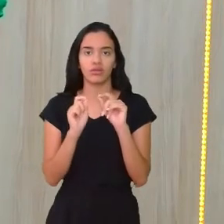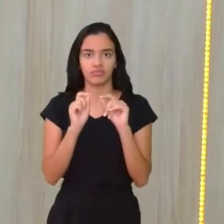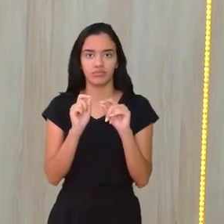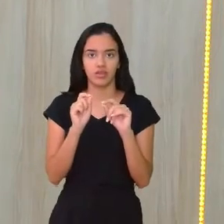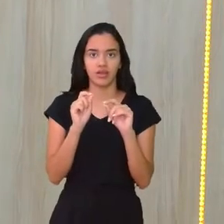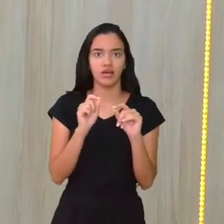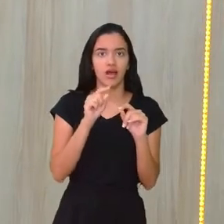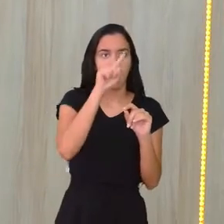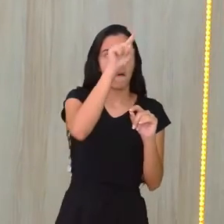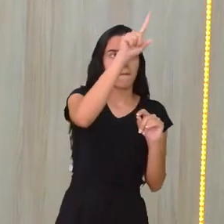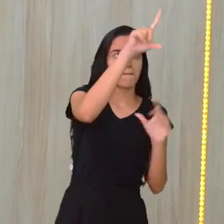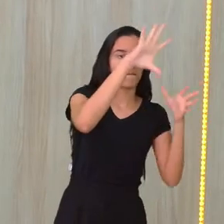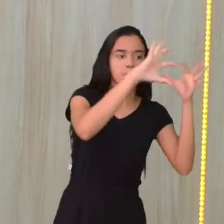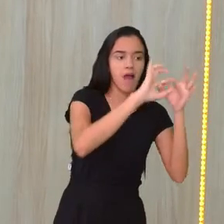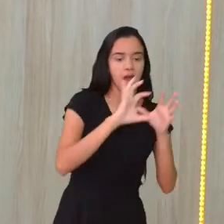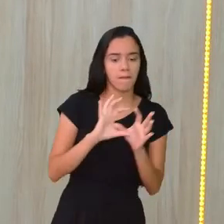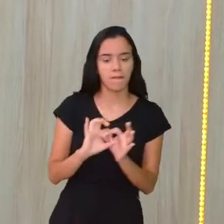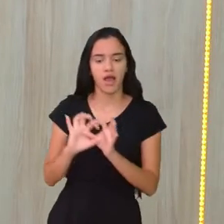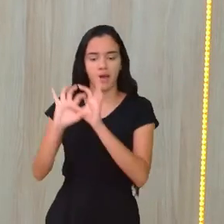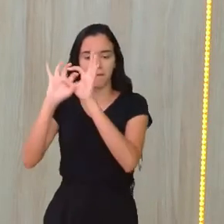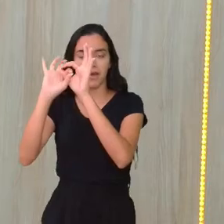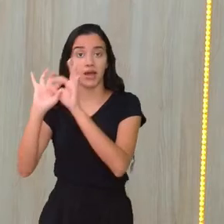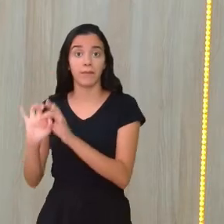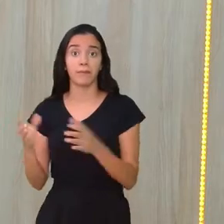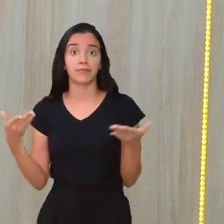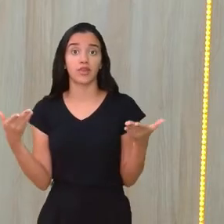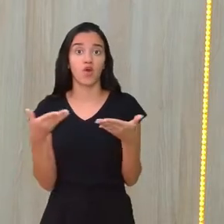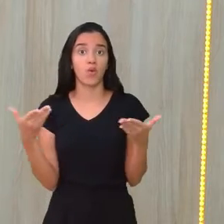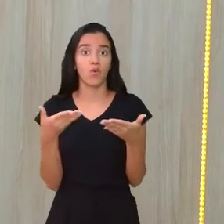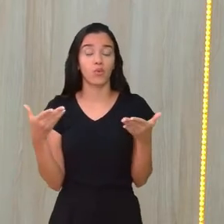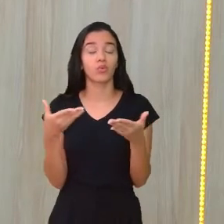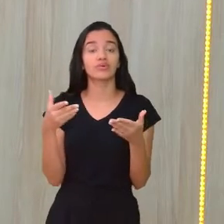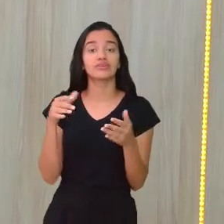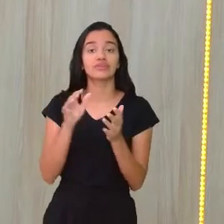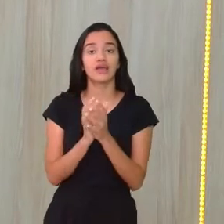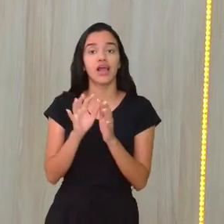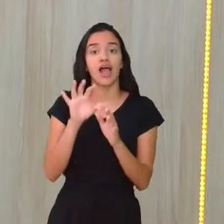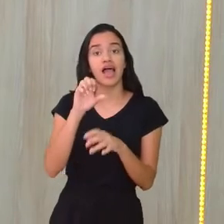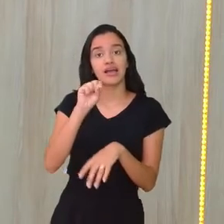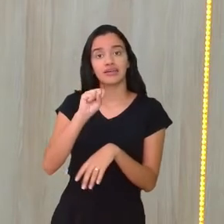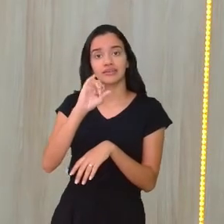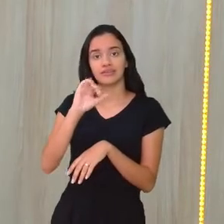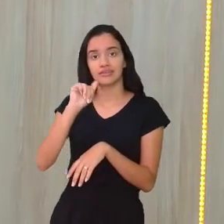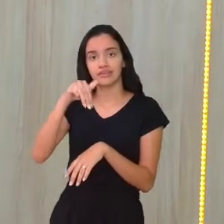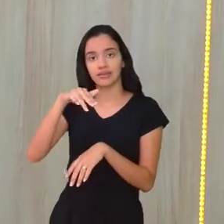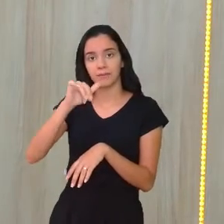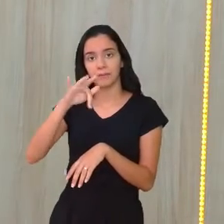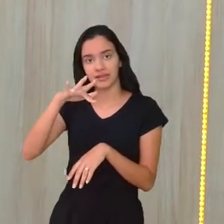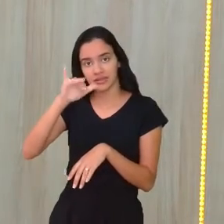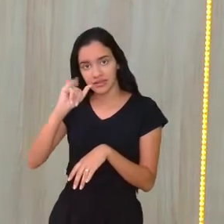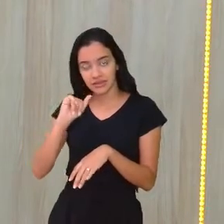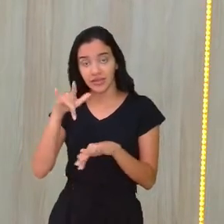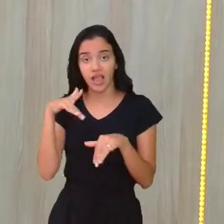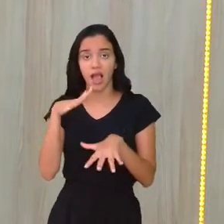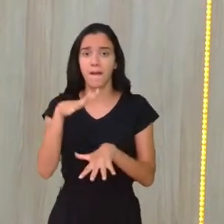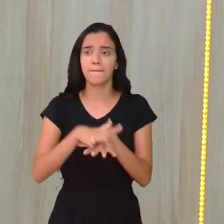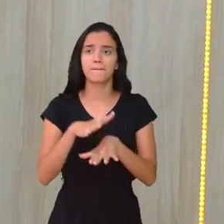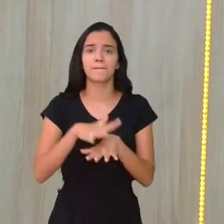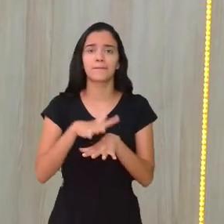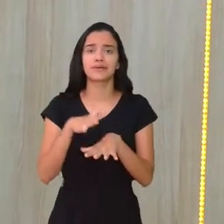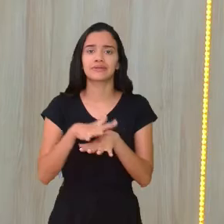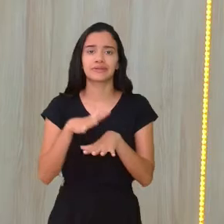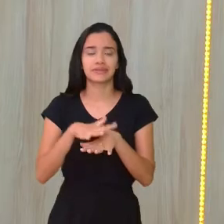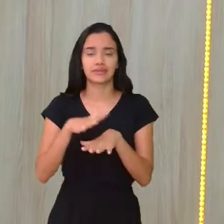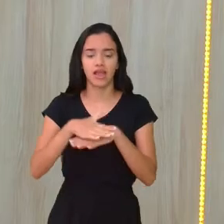Veja, hoje vamos falar de simetria, mas como eu sempre disse, a matemática não é